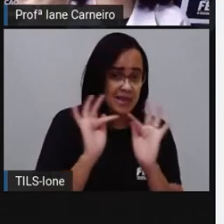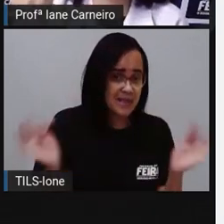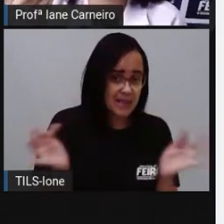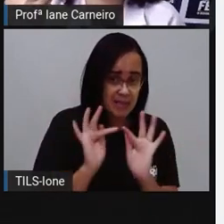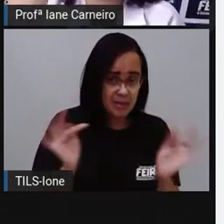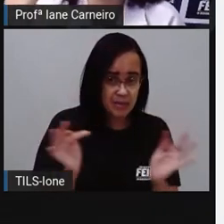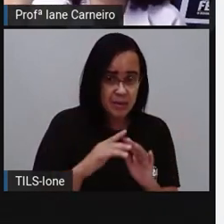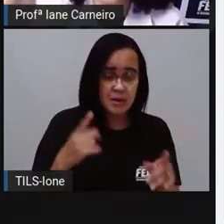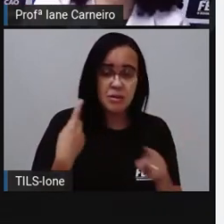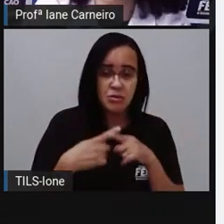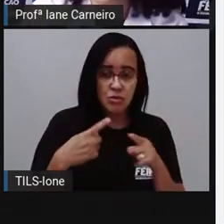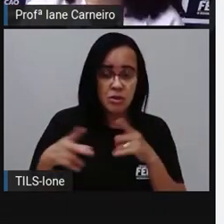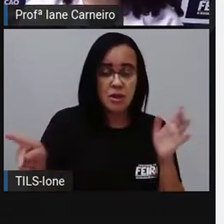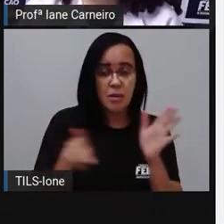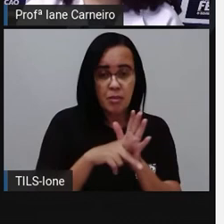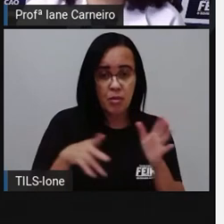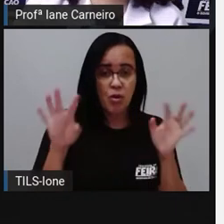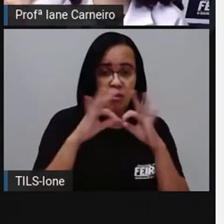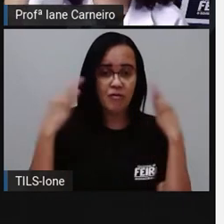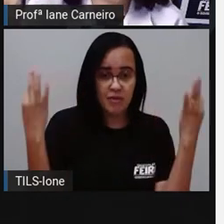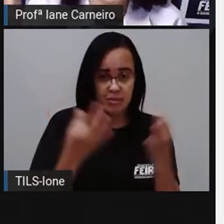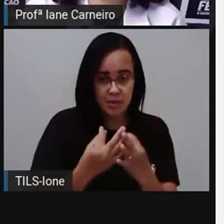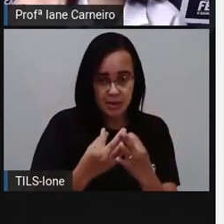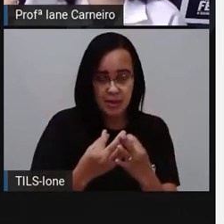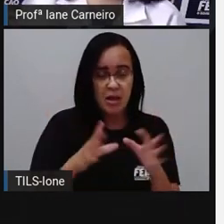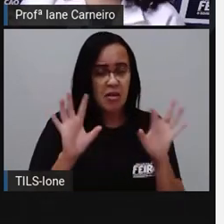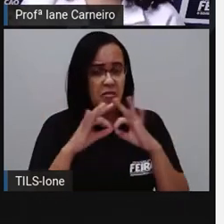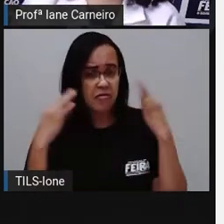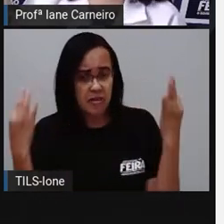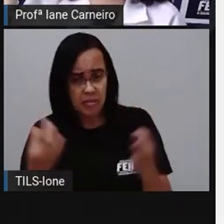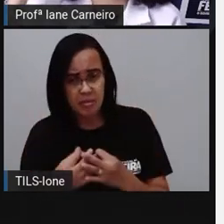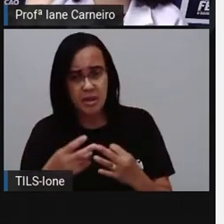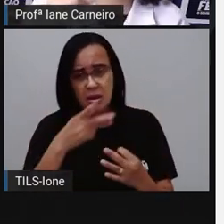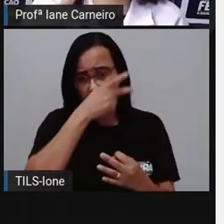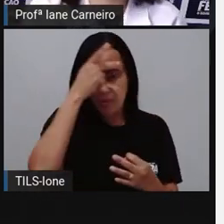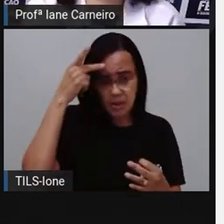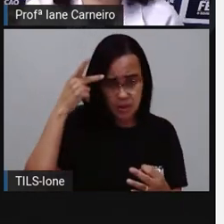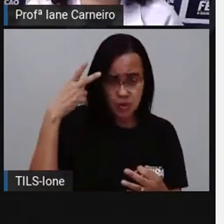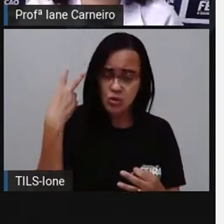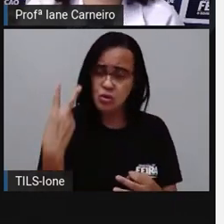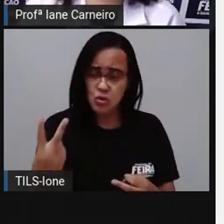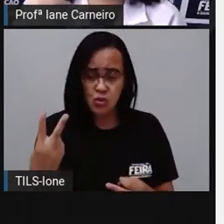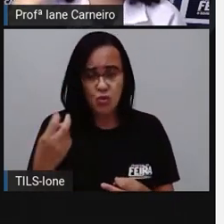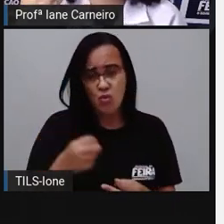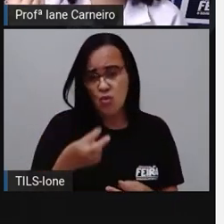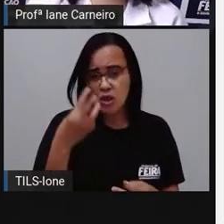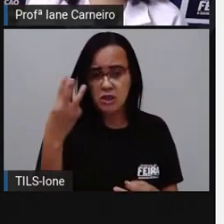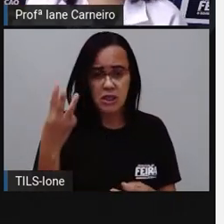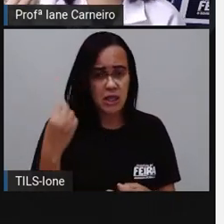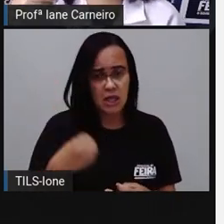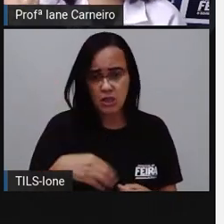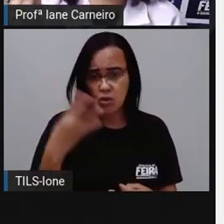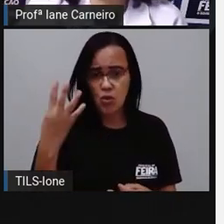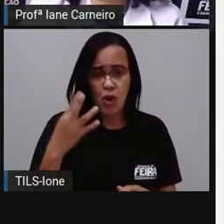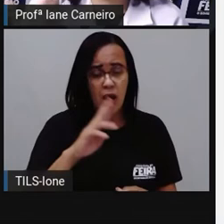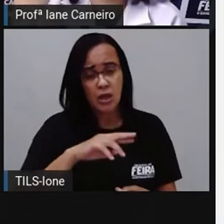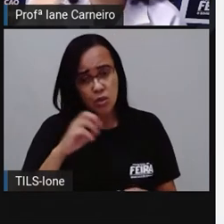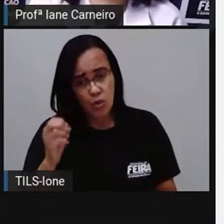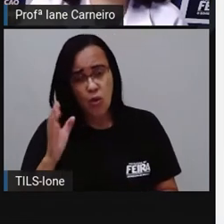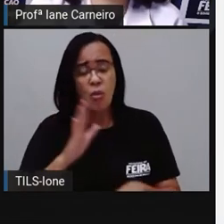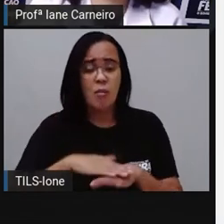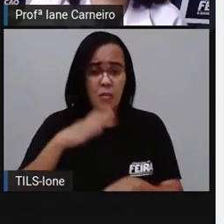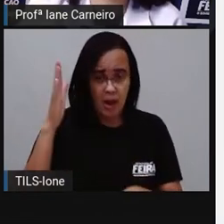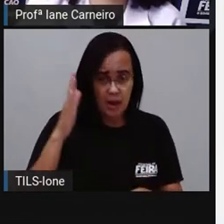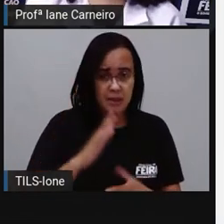duas, três, quatro pessoas. Tem famílias que são maiores, tem famílias que são pequenas. Se fosse uma pesquisa na